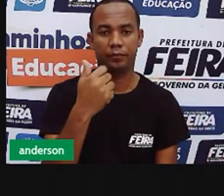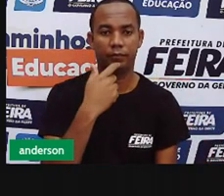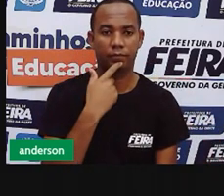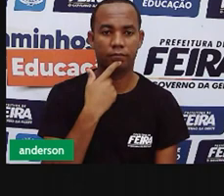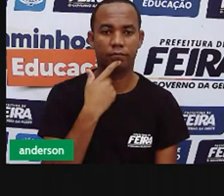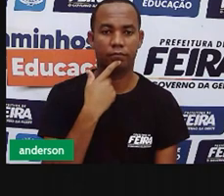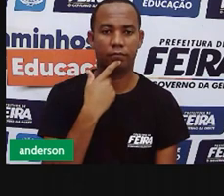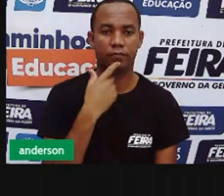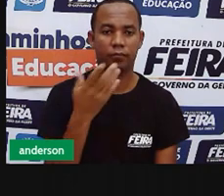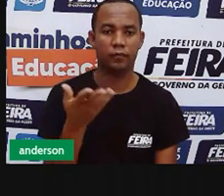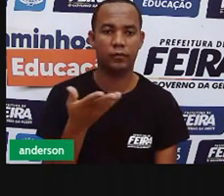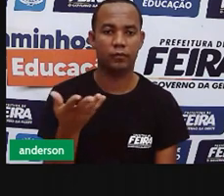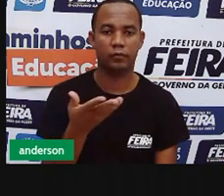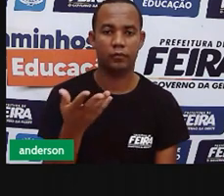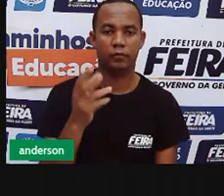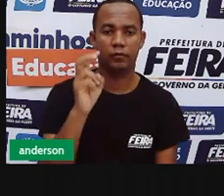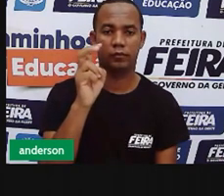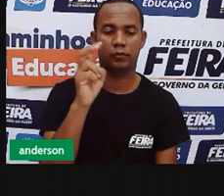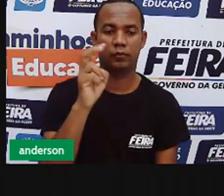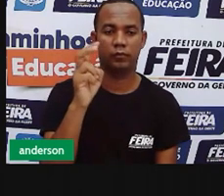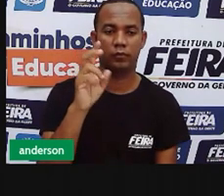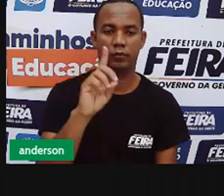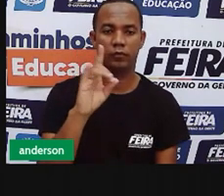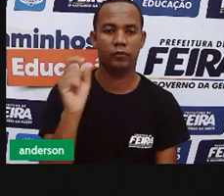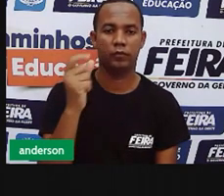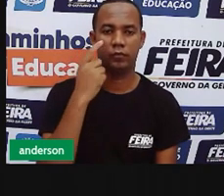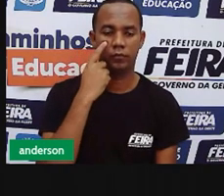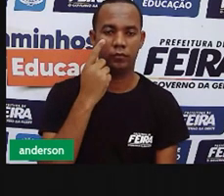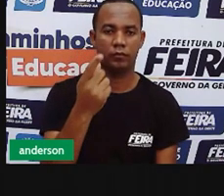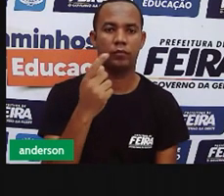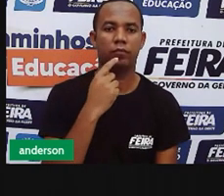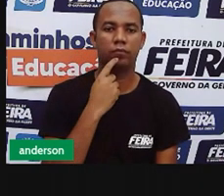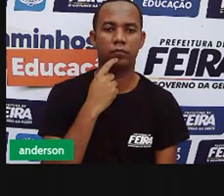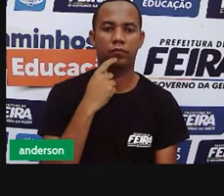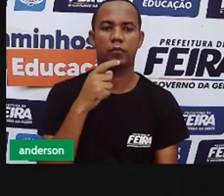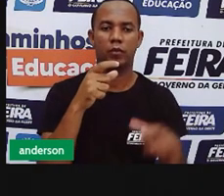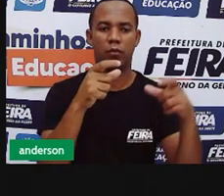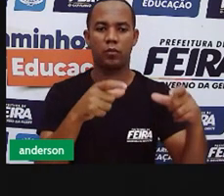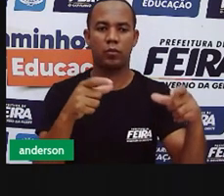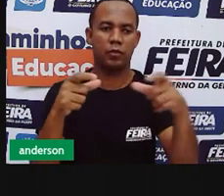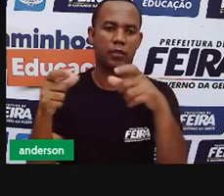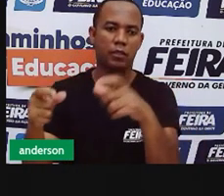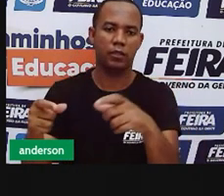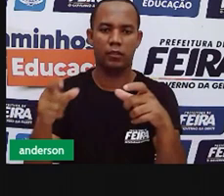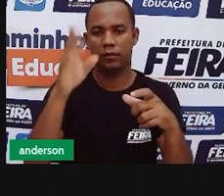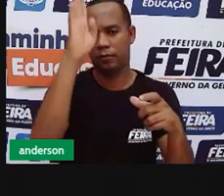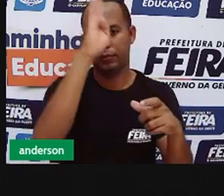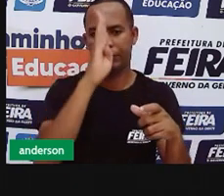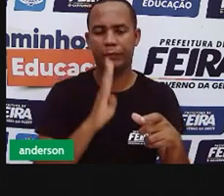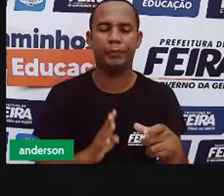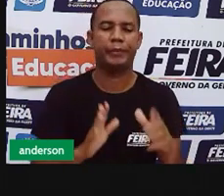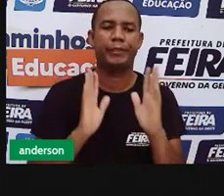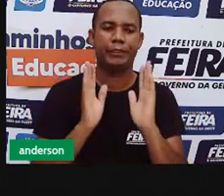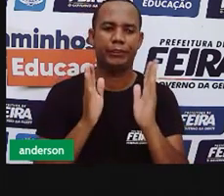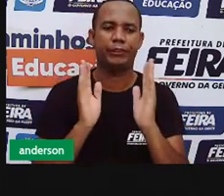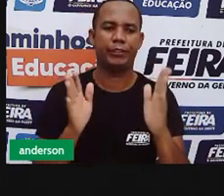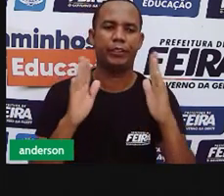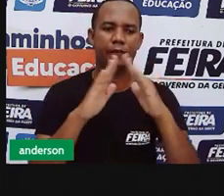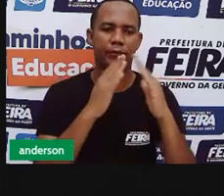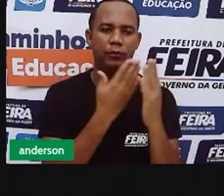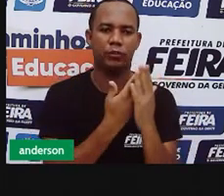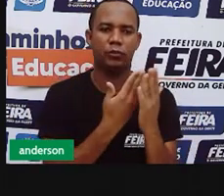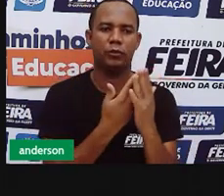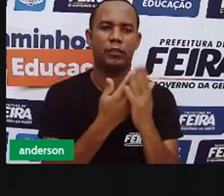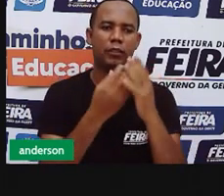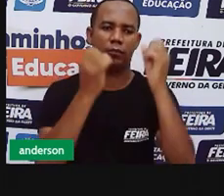ó, dia 5 e vamos lá. Espaços Públicos. Nós já estudamos Espaços Públicos.